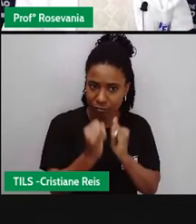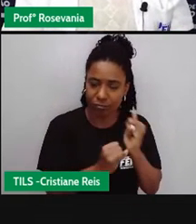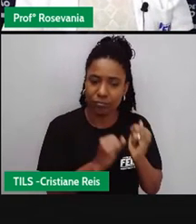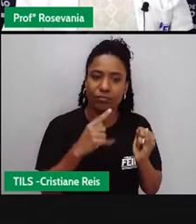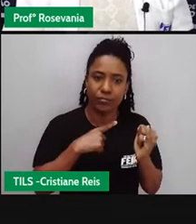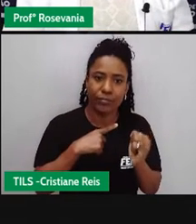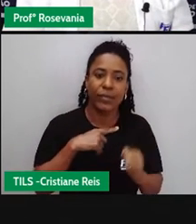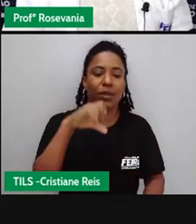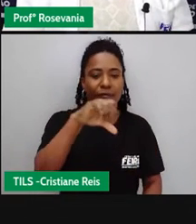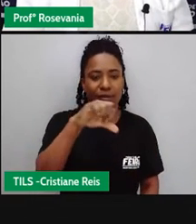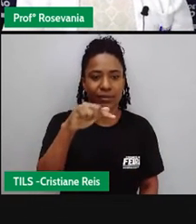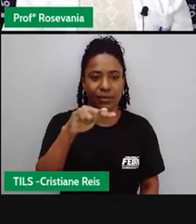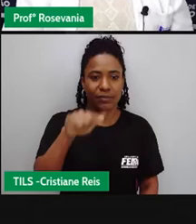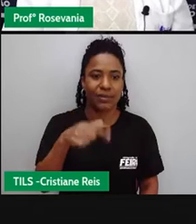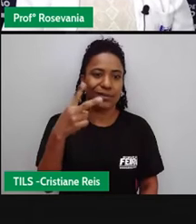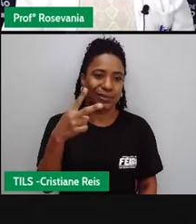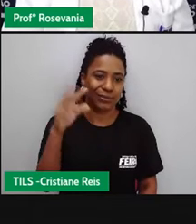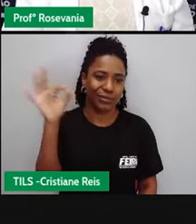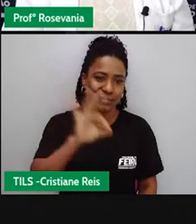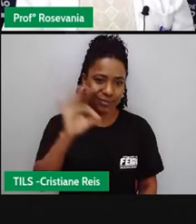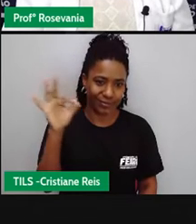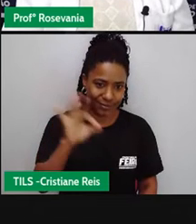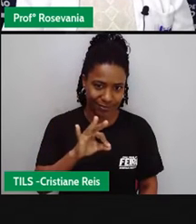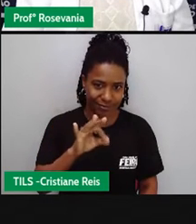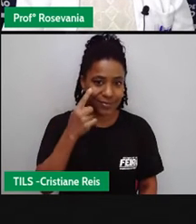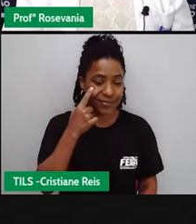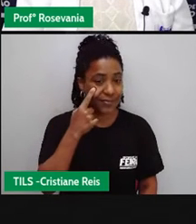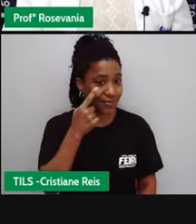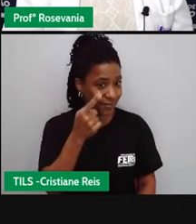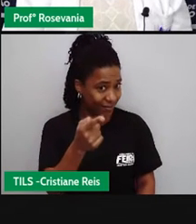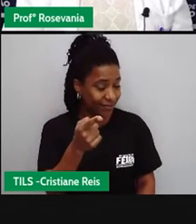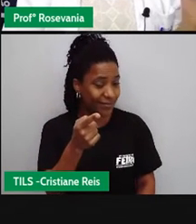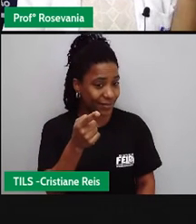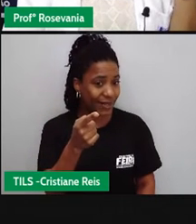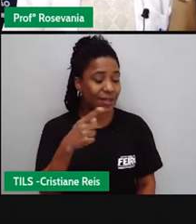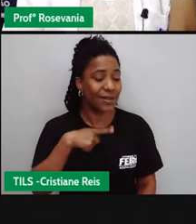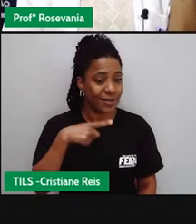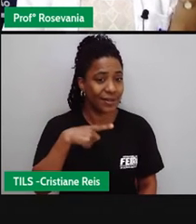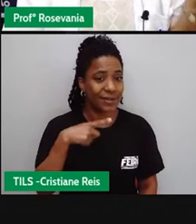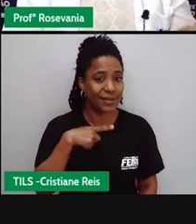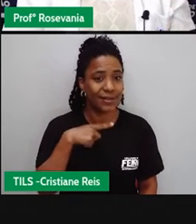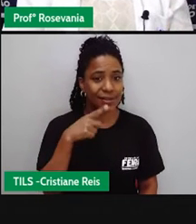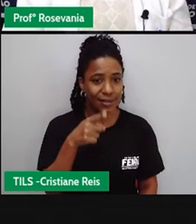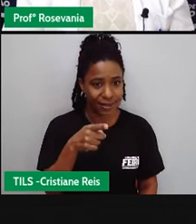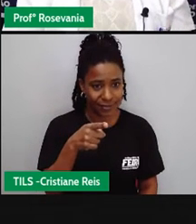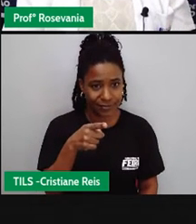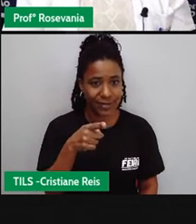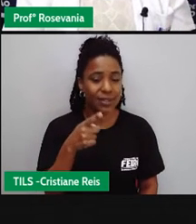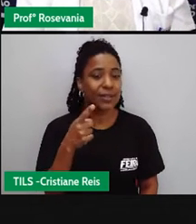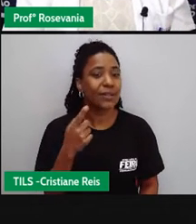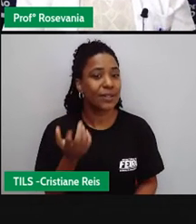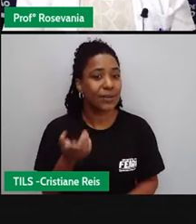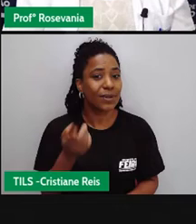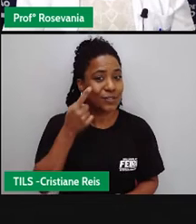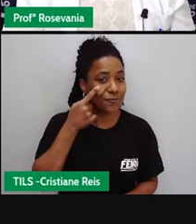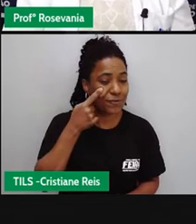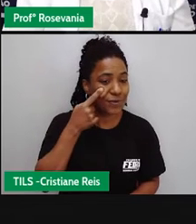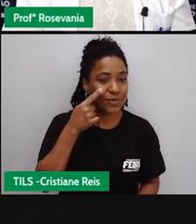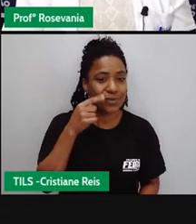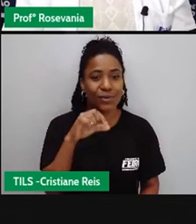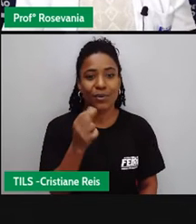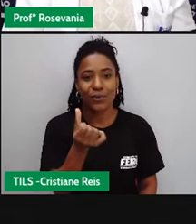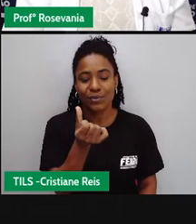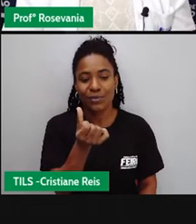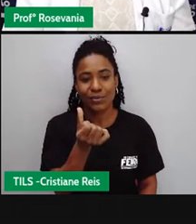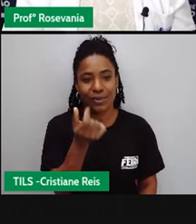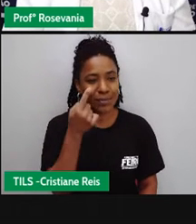né, a gente vai percebendo que aqui no Nordeste, 97,8% desses 65% que a gente estava lá, tem acesso,